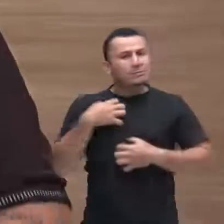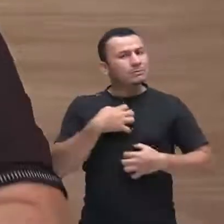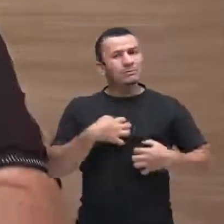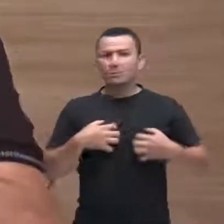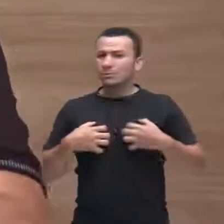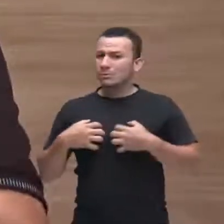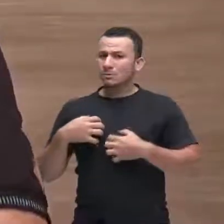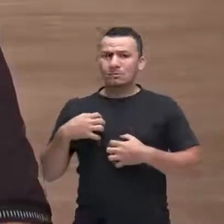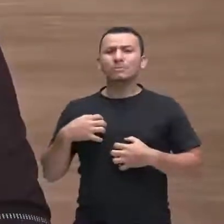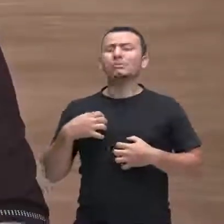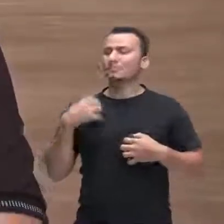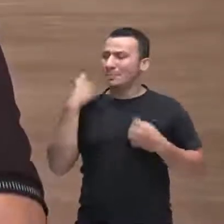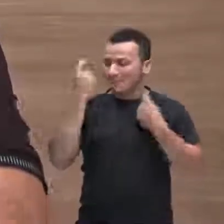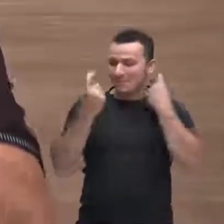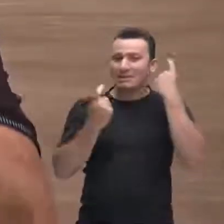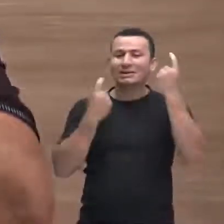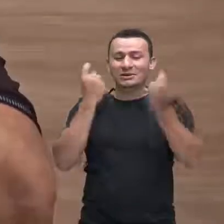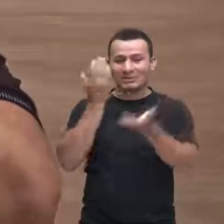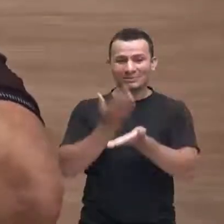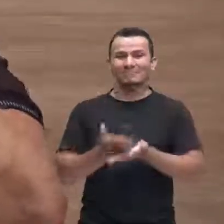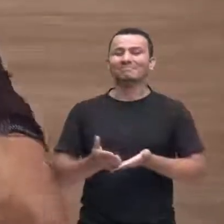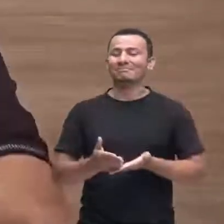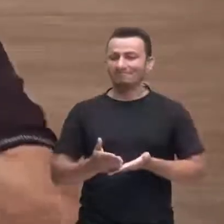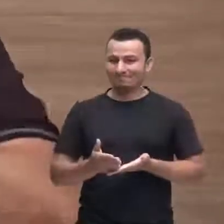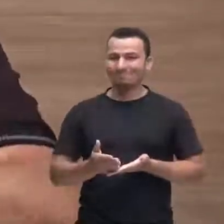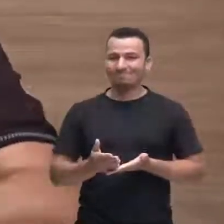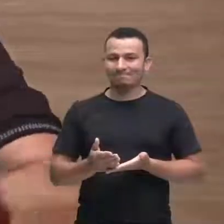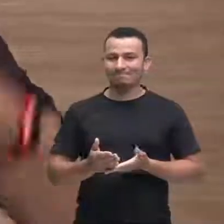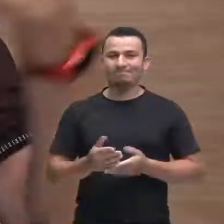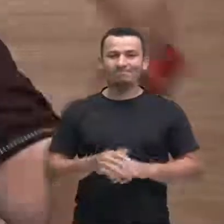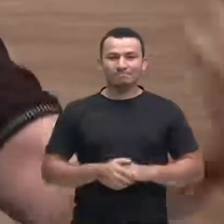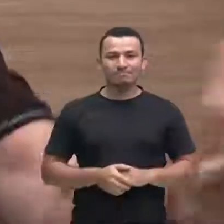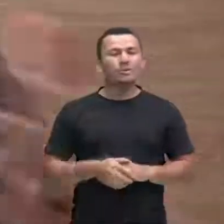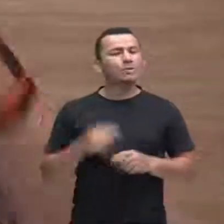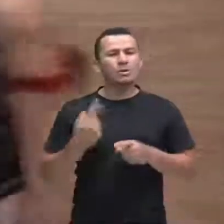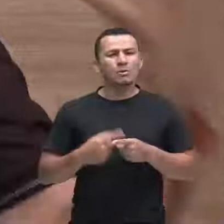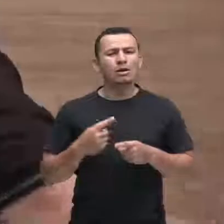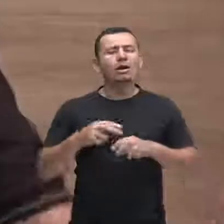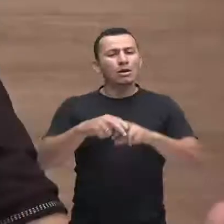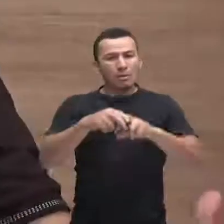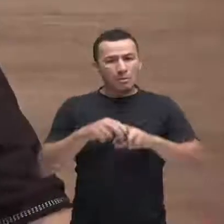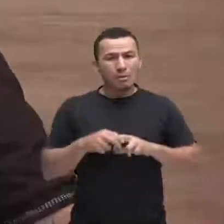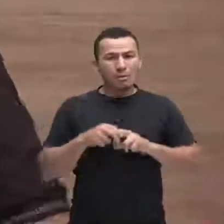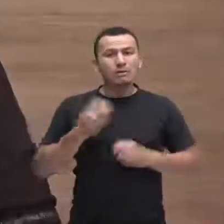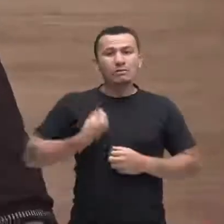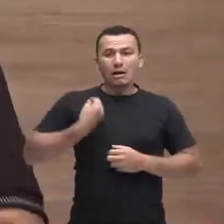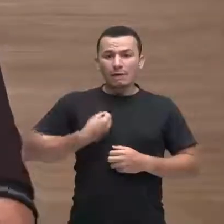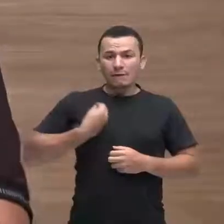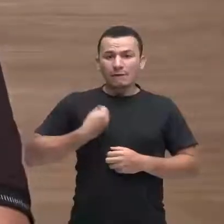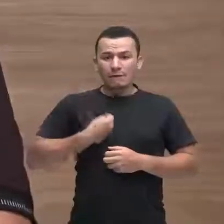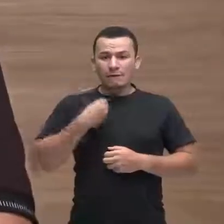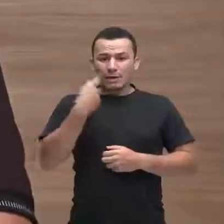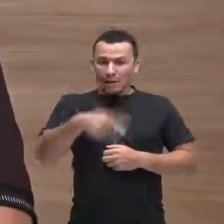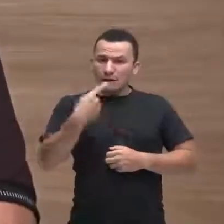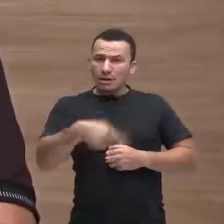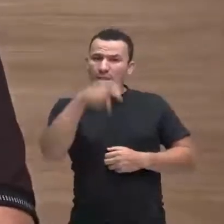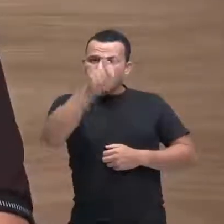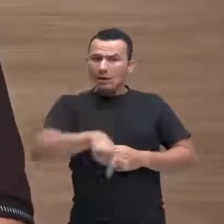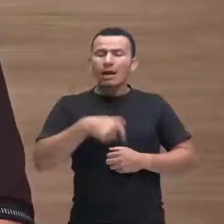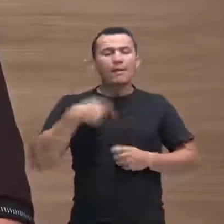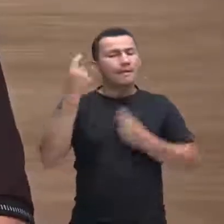preocupante pela exatamente pela dimensão que ele vive é preocupante